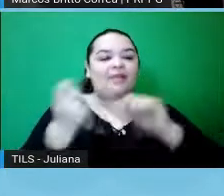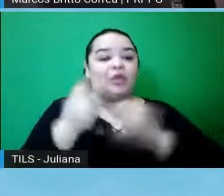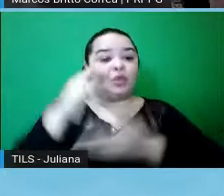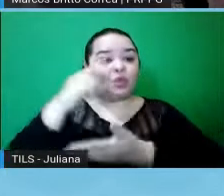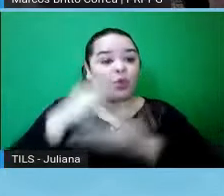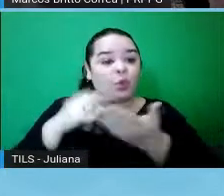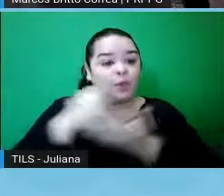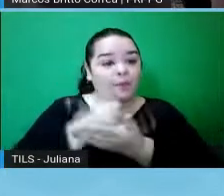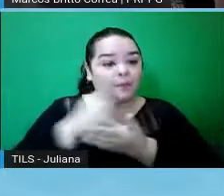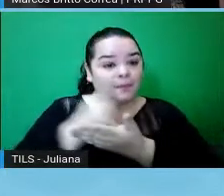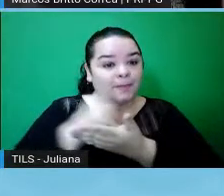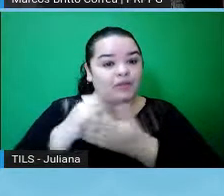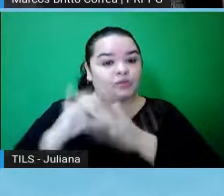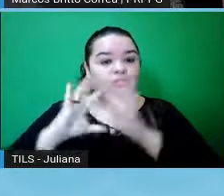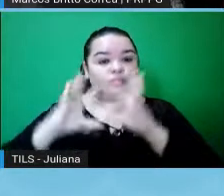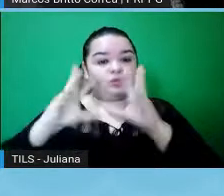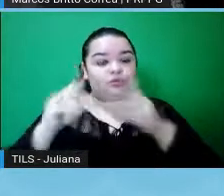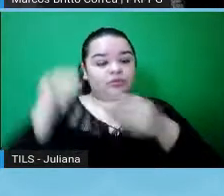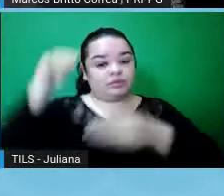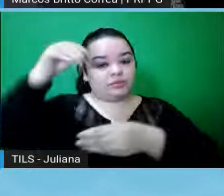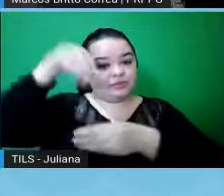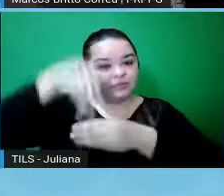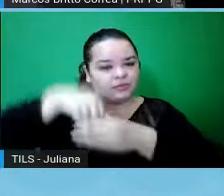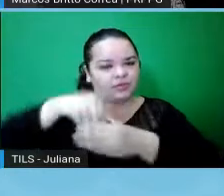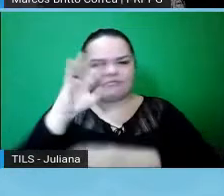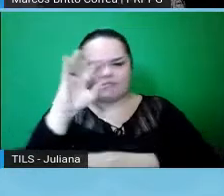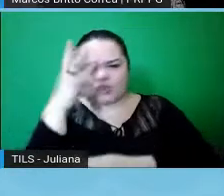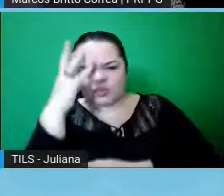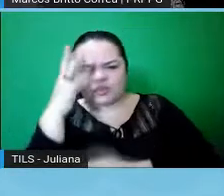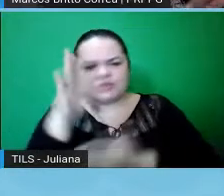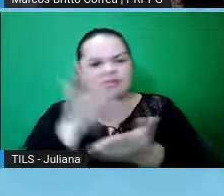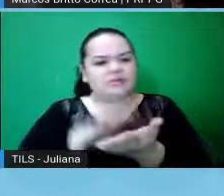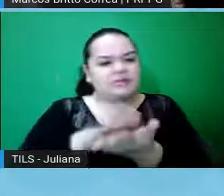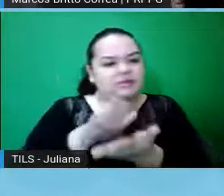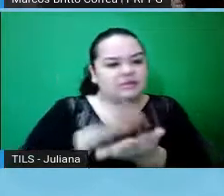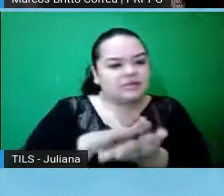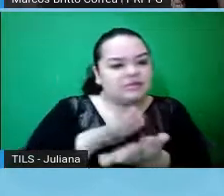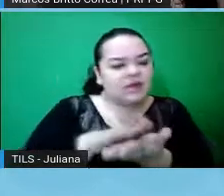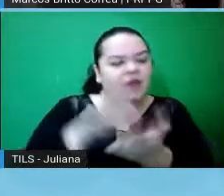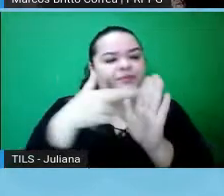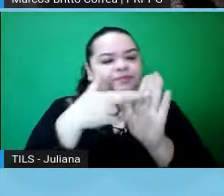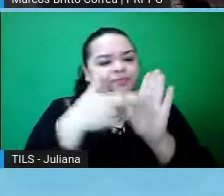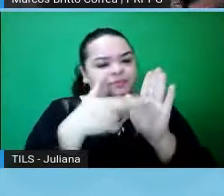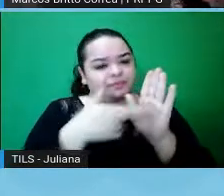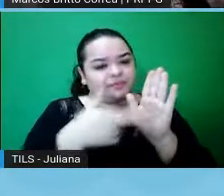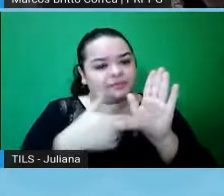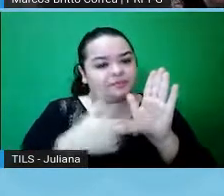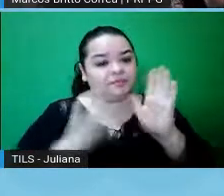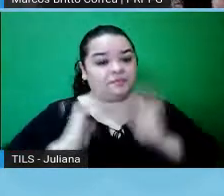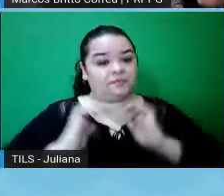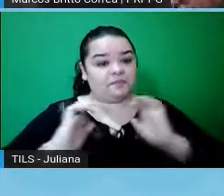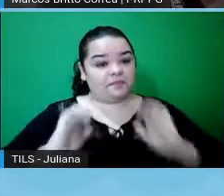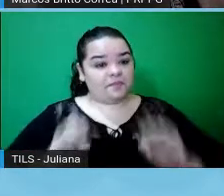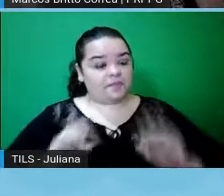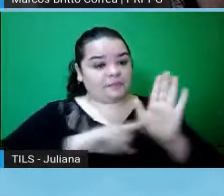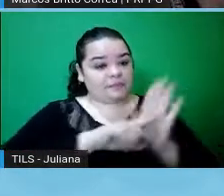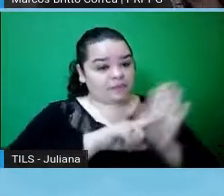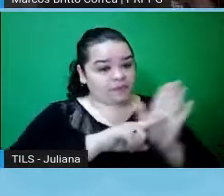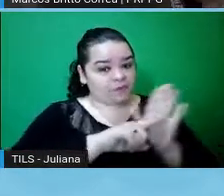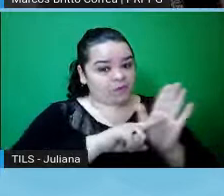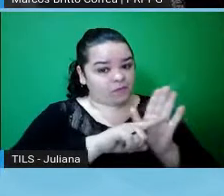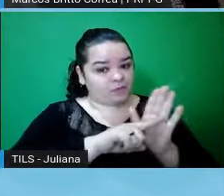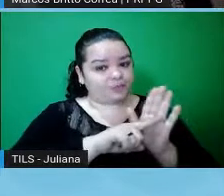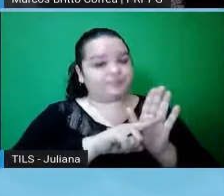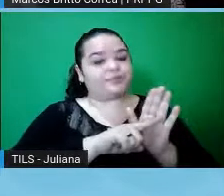também de resoluções normativas necessárias, né, e existentes sobre ética em pesquisa, eles também estão ali na Plataforma